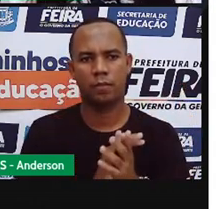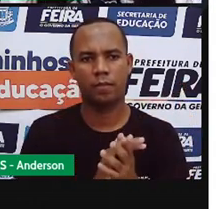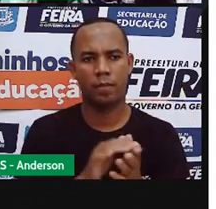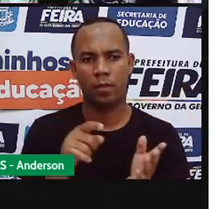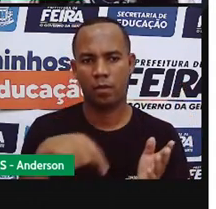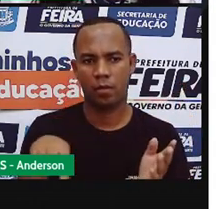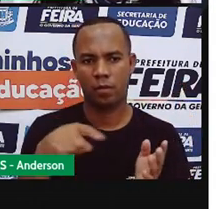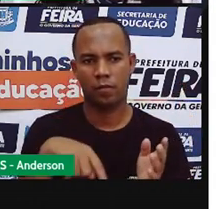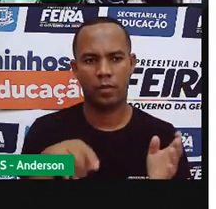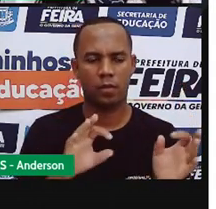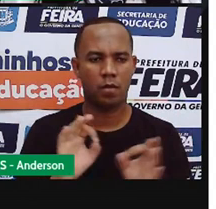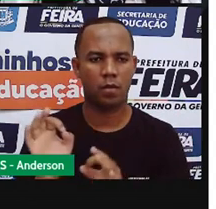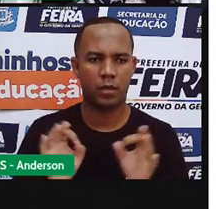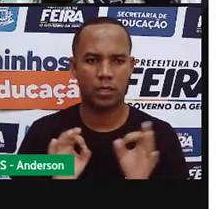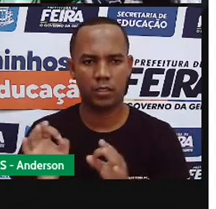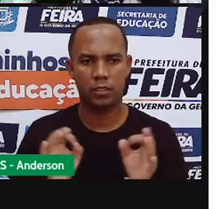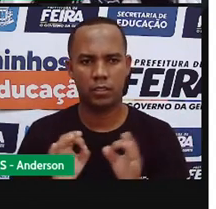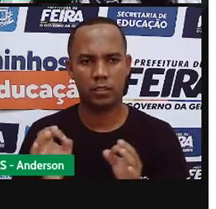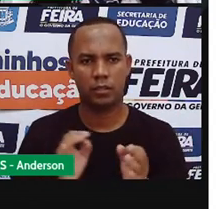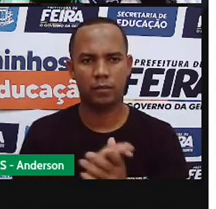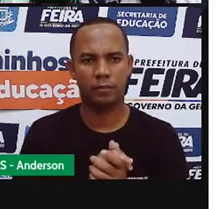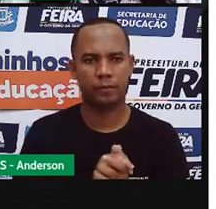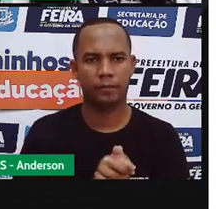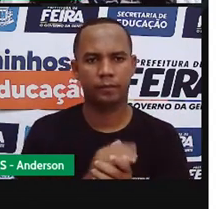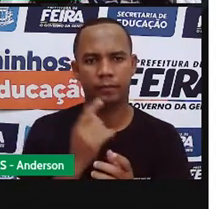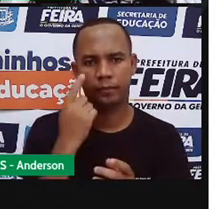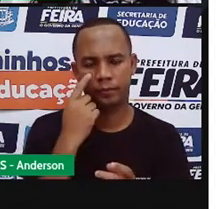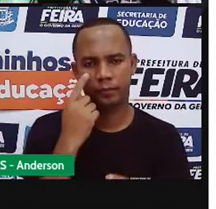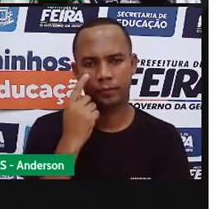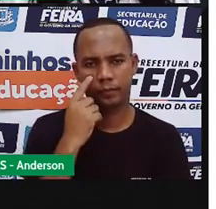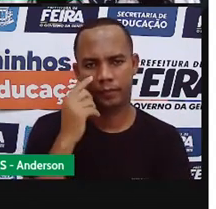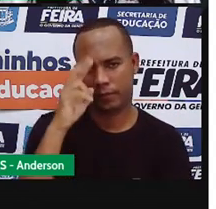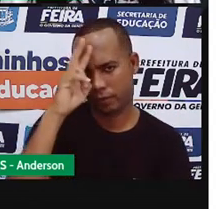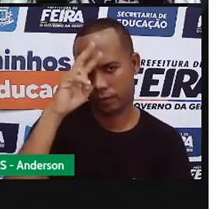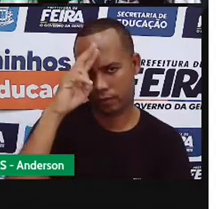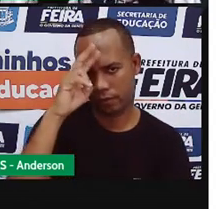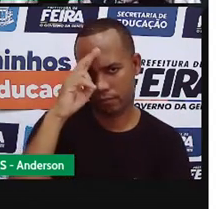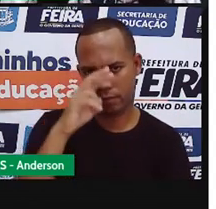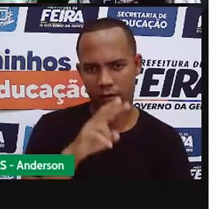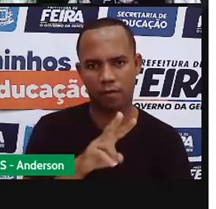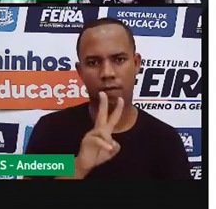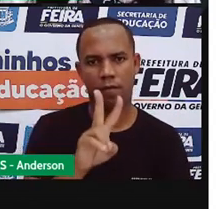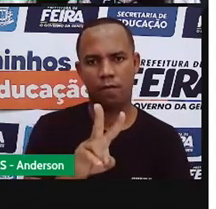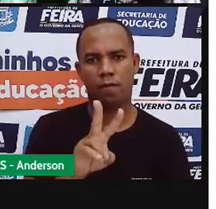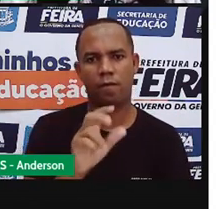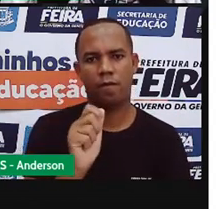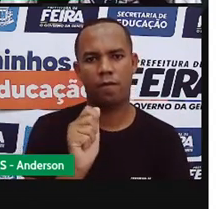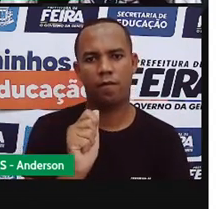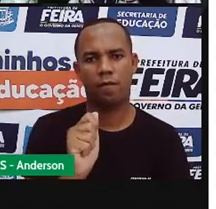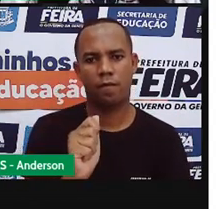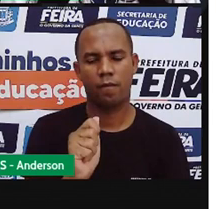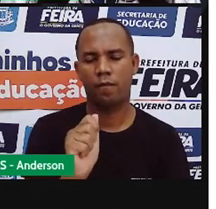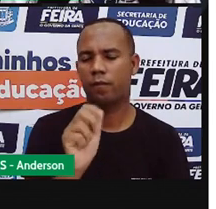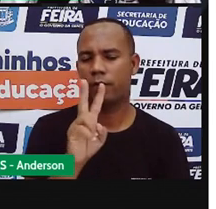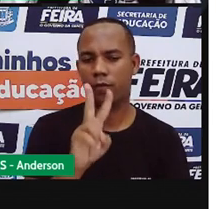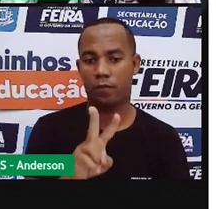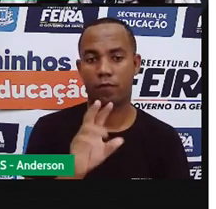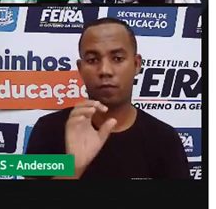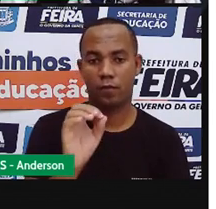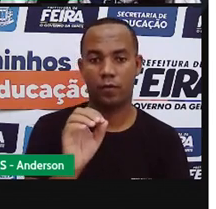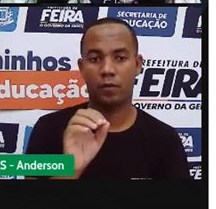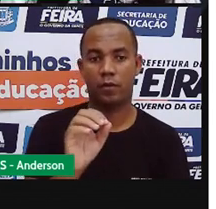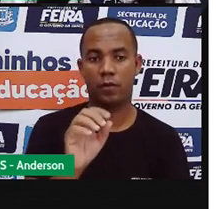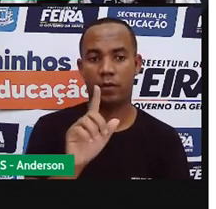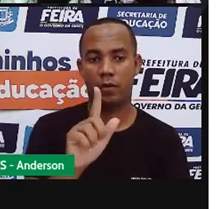organizar assim, entre vogais. Você lembra quais são as vogais? A, E, I, O,